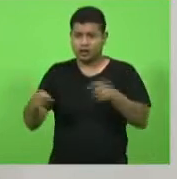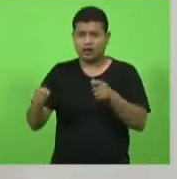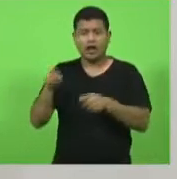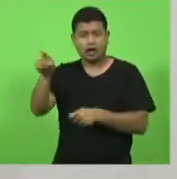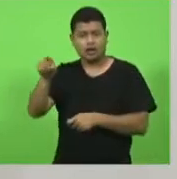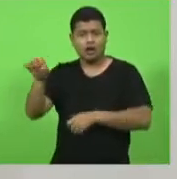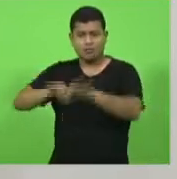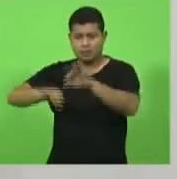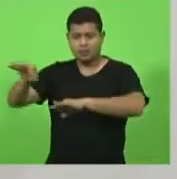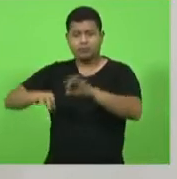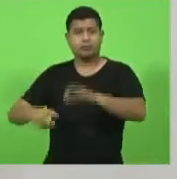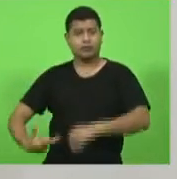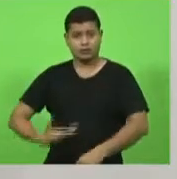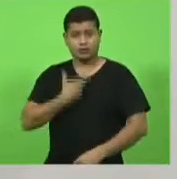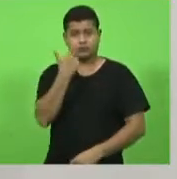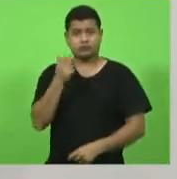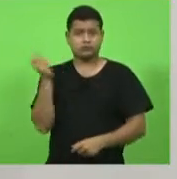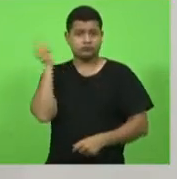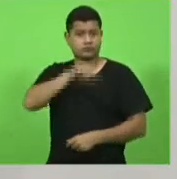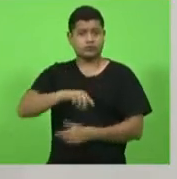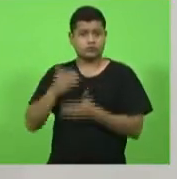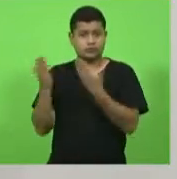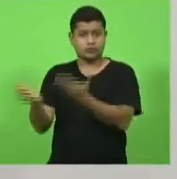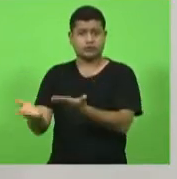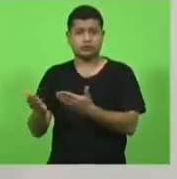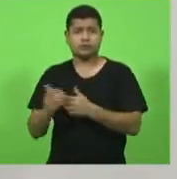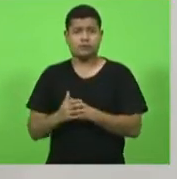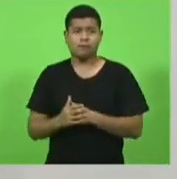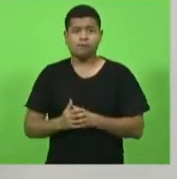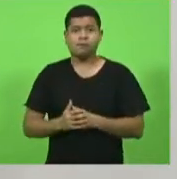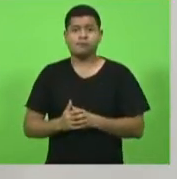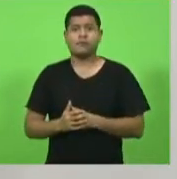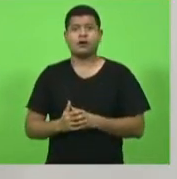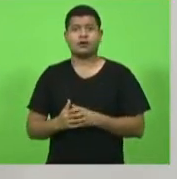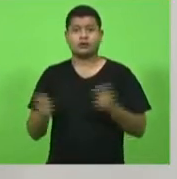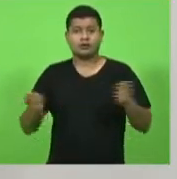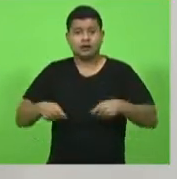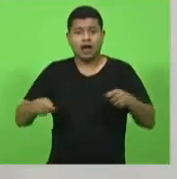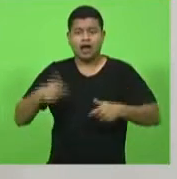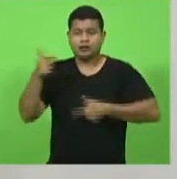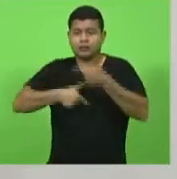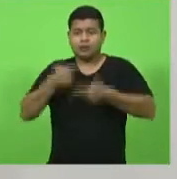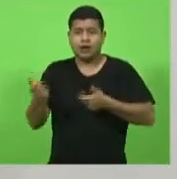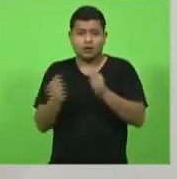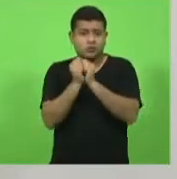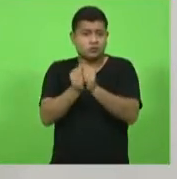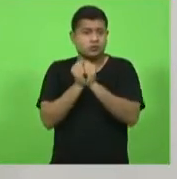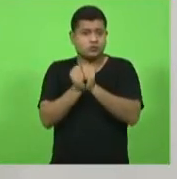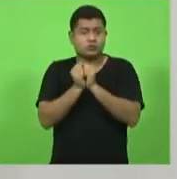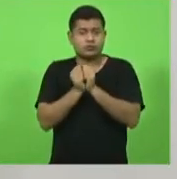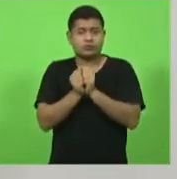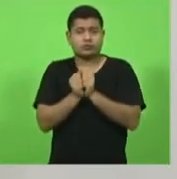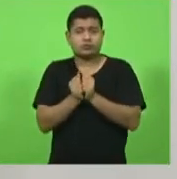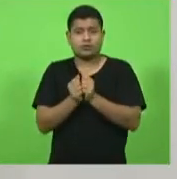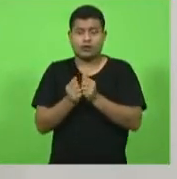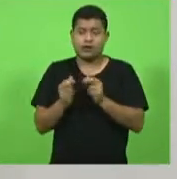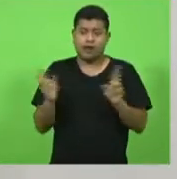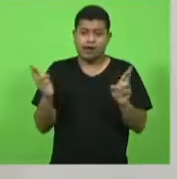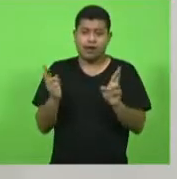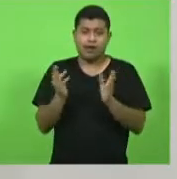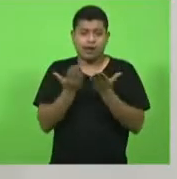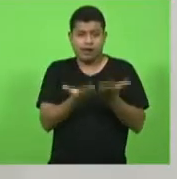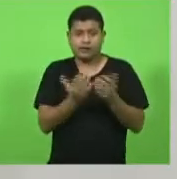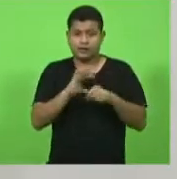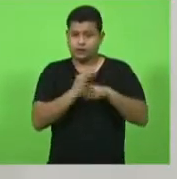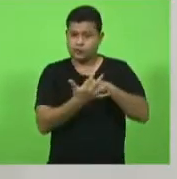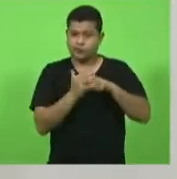concomitantemente trabalhar em relação aos contaminados da covid e também